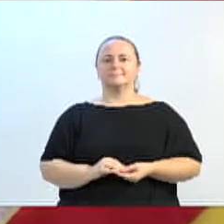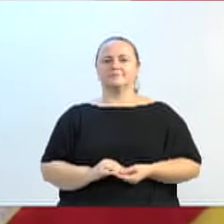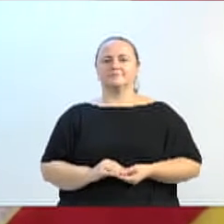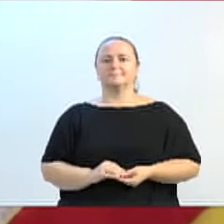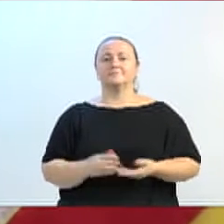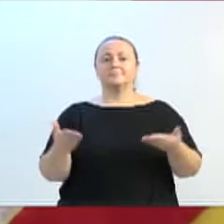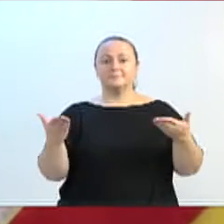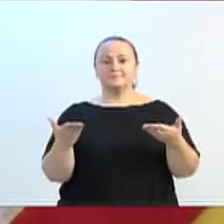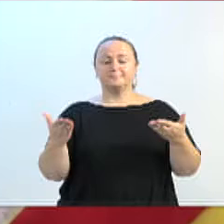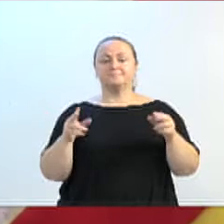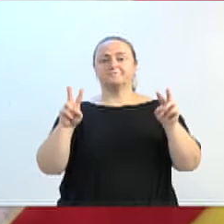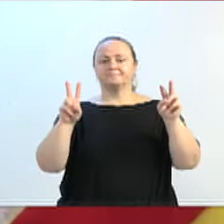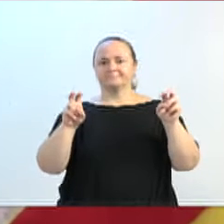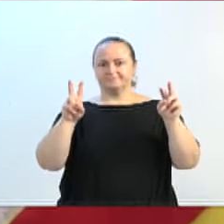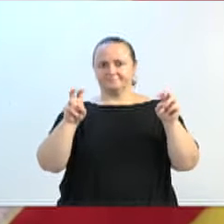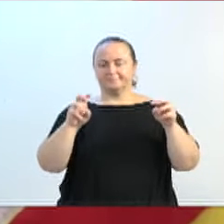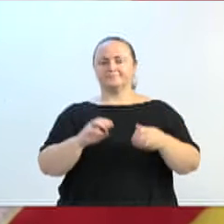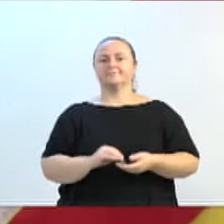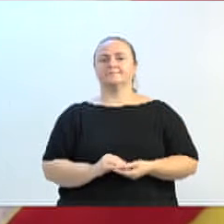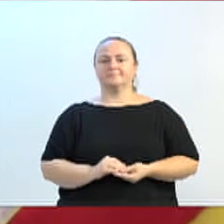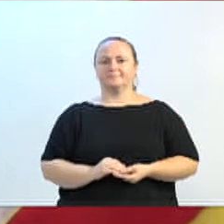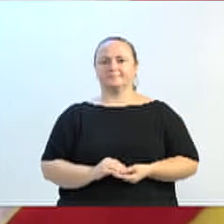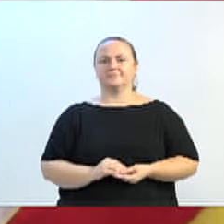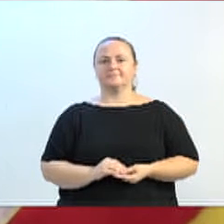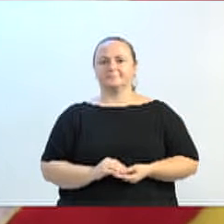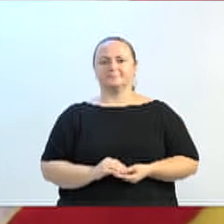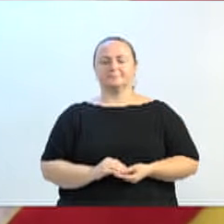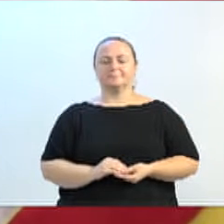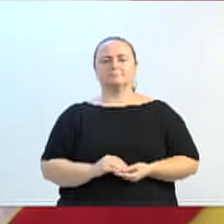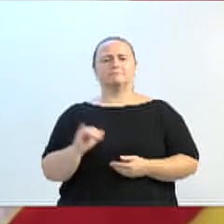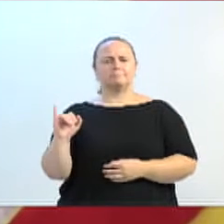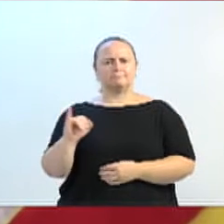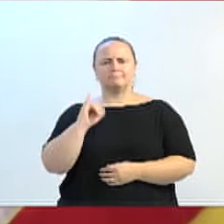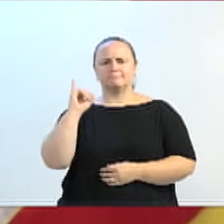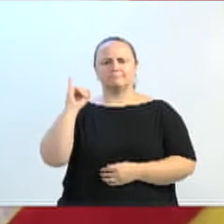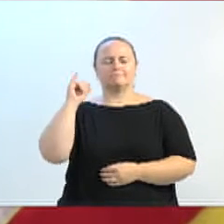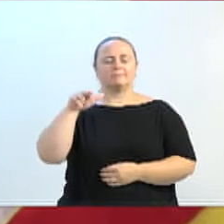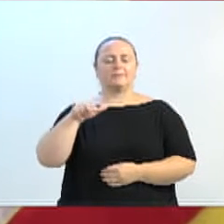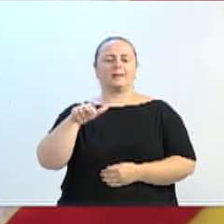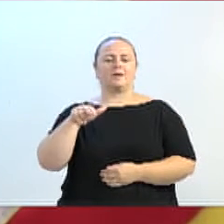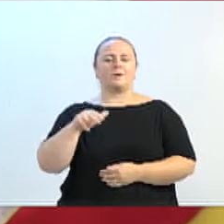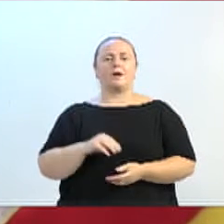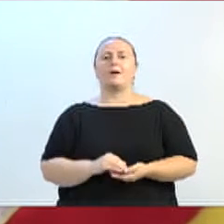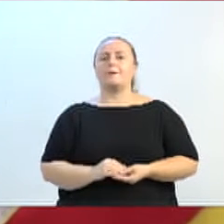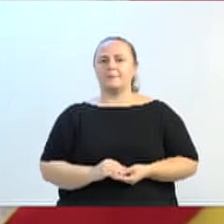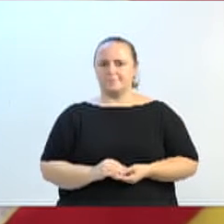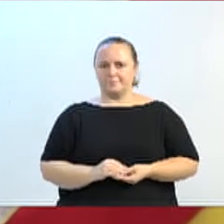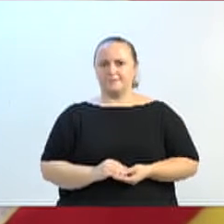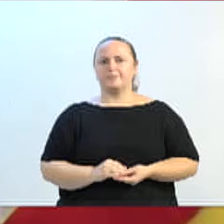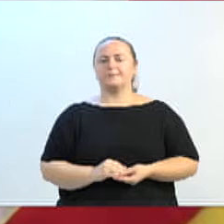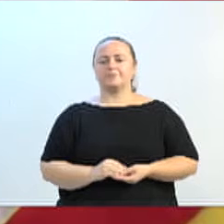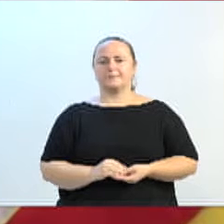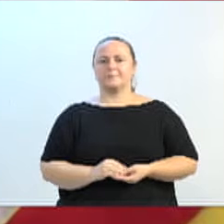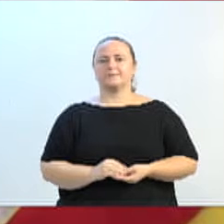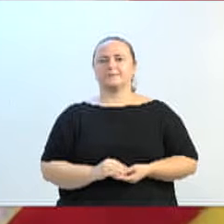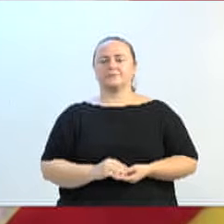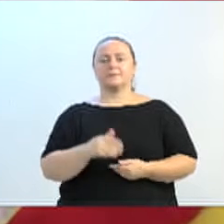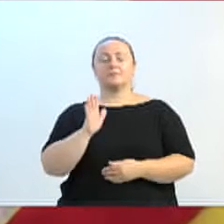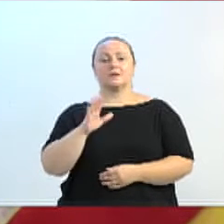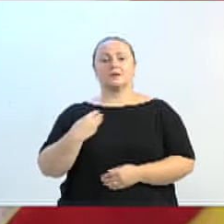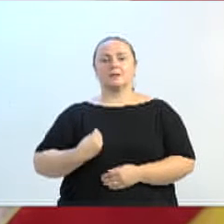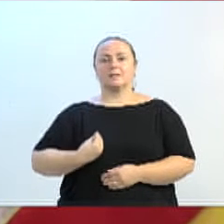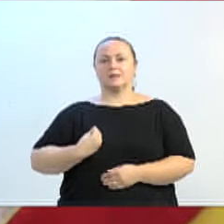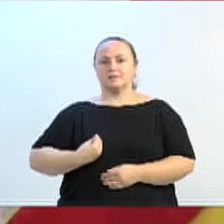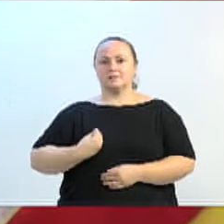para um outro assunto, do mesmo modo importante, eu já estive em uma reunião